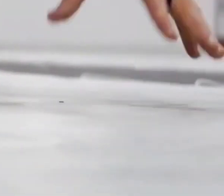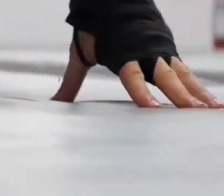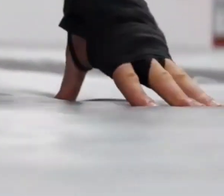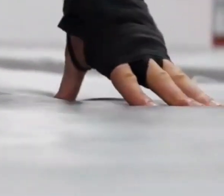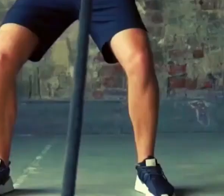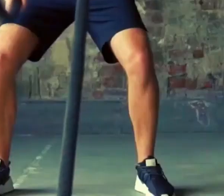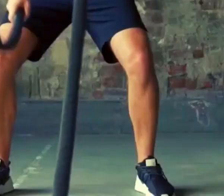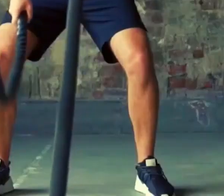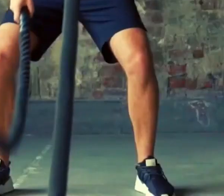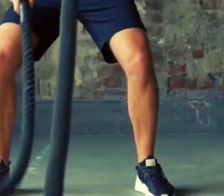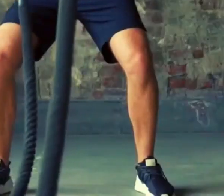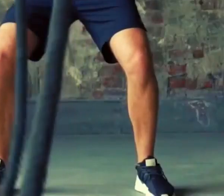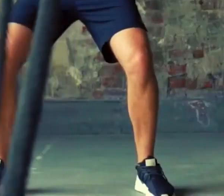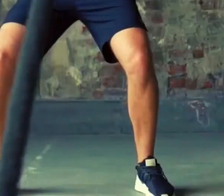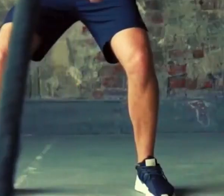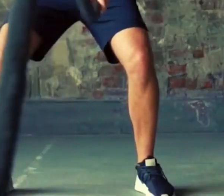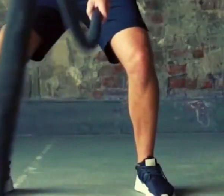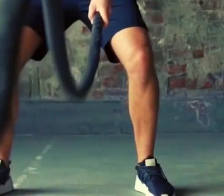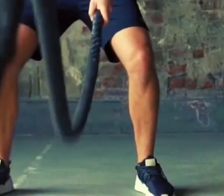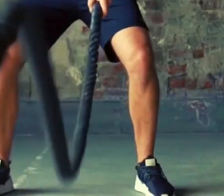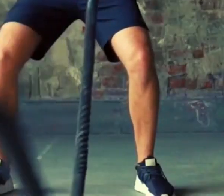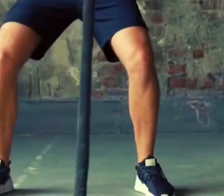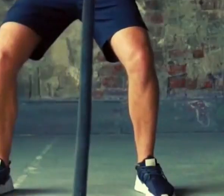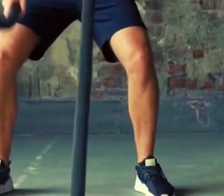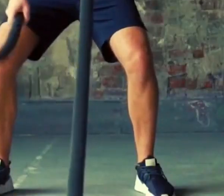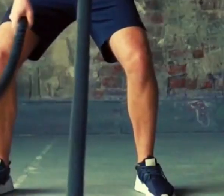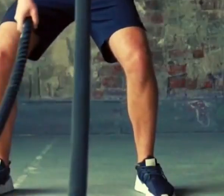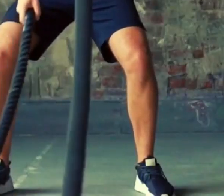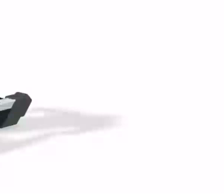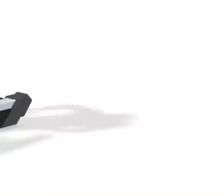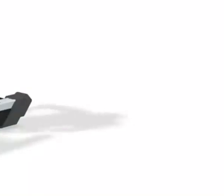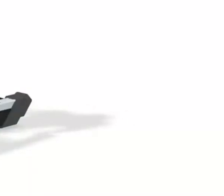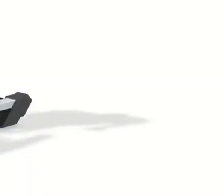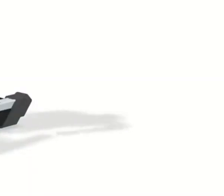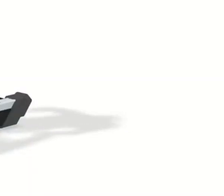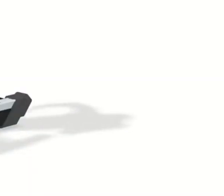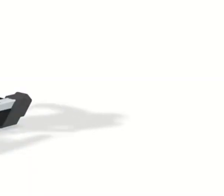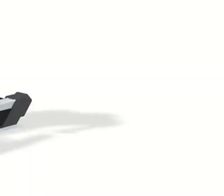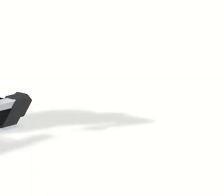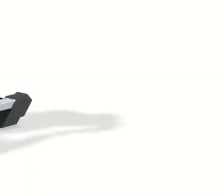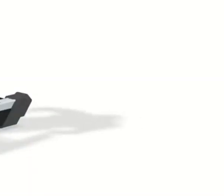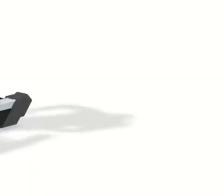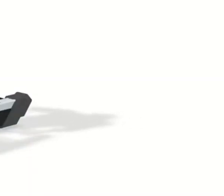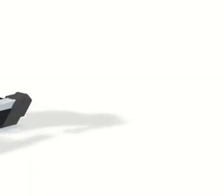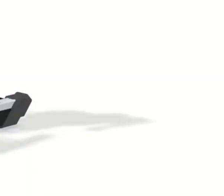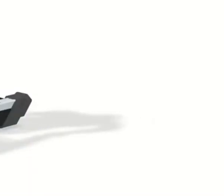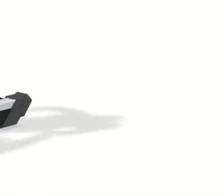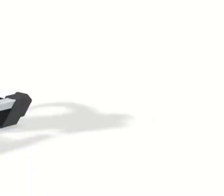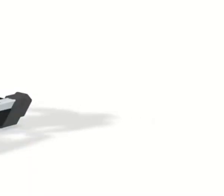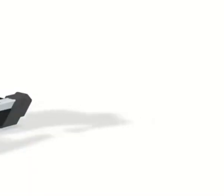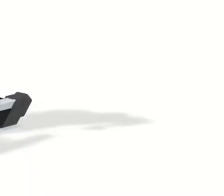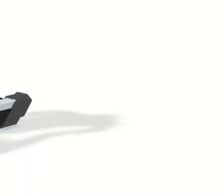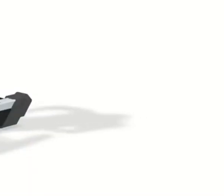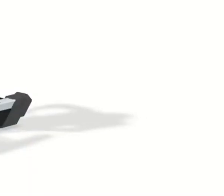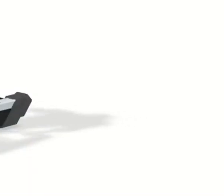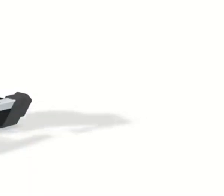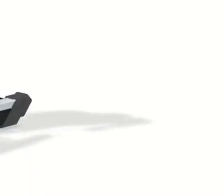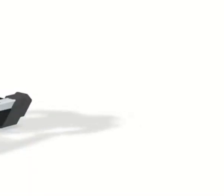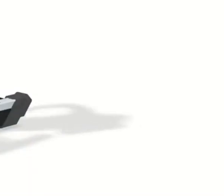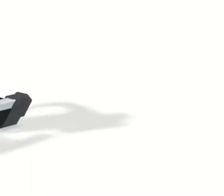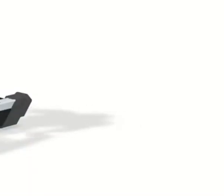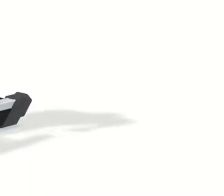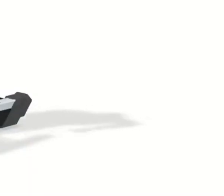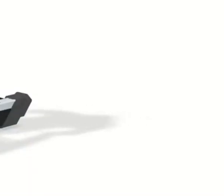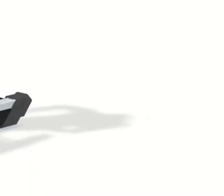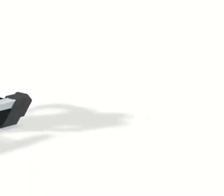idade, fora daquele padrão, mais gordinho, enfim. E isso, às vezes, gera